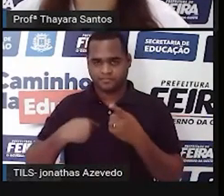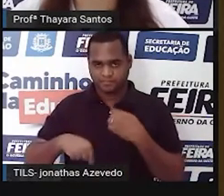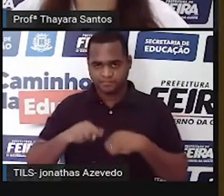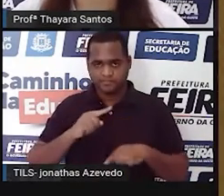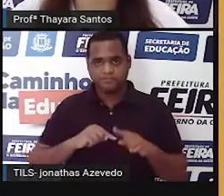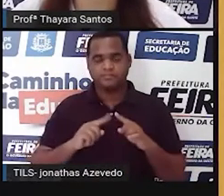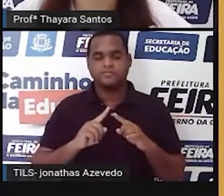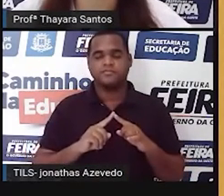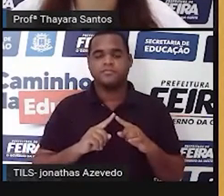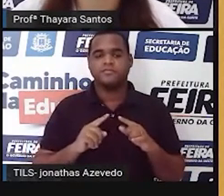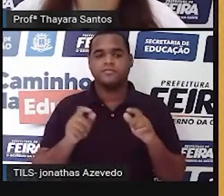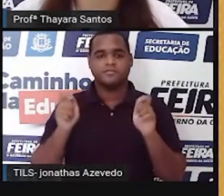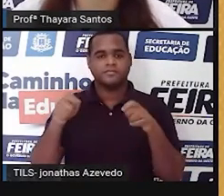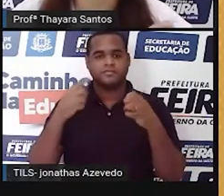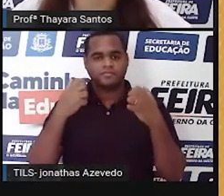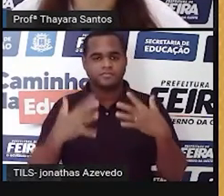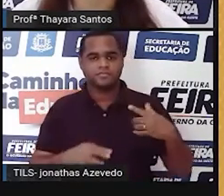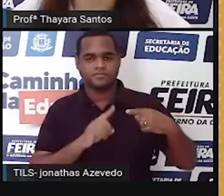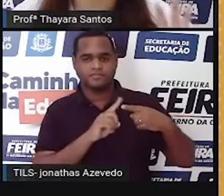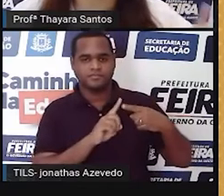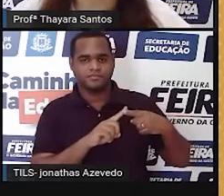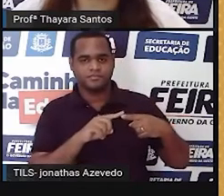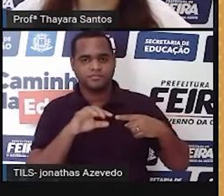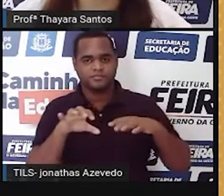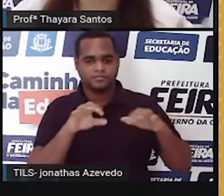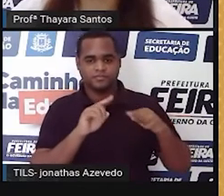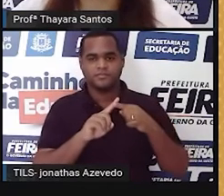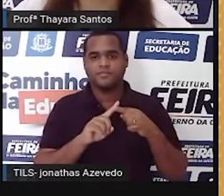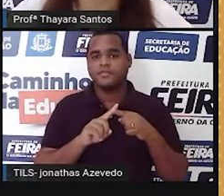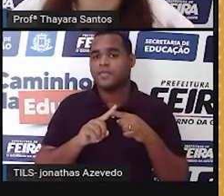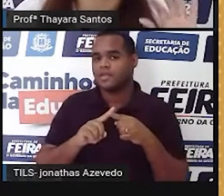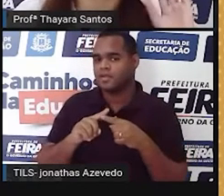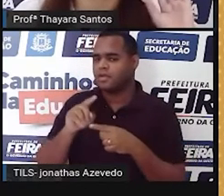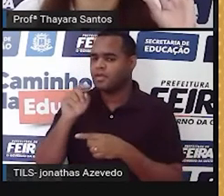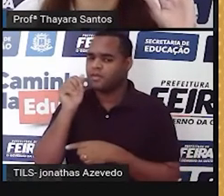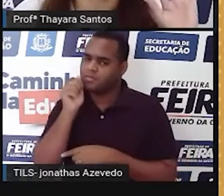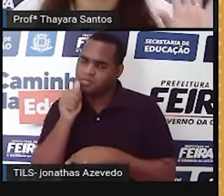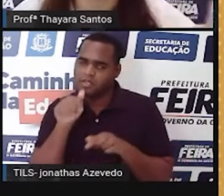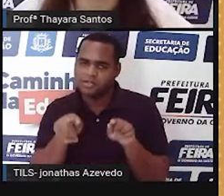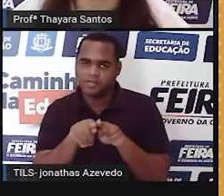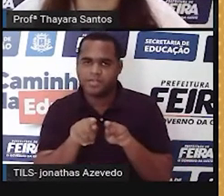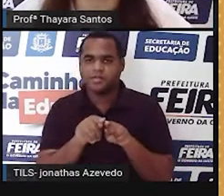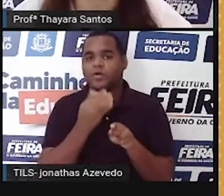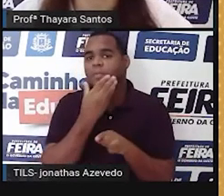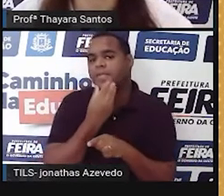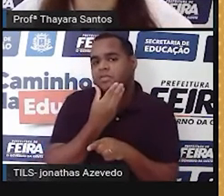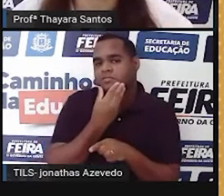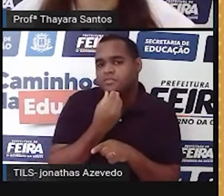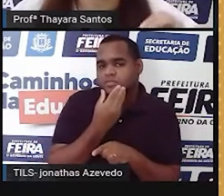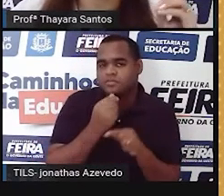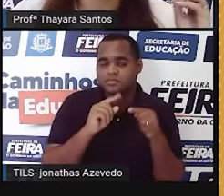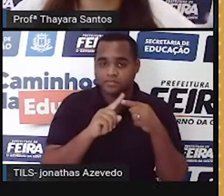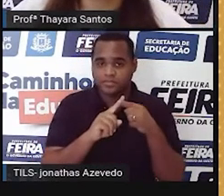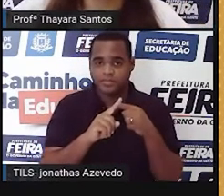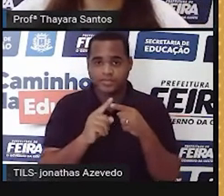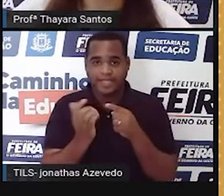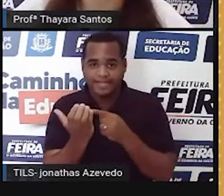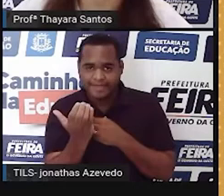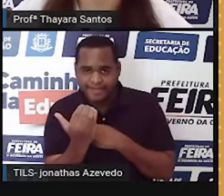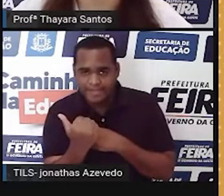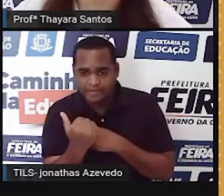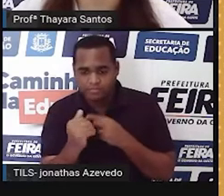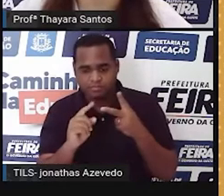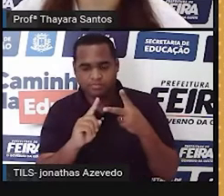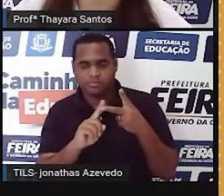O sistema reprodutor masculino, ele está dividido em duas partes. O feminino também, né? Então, a gente tem as estruturas que são estruturas internas